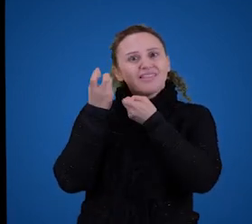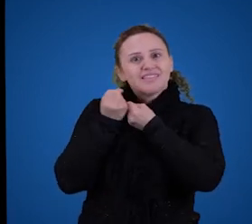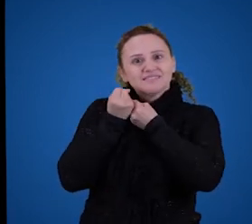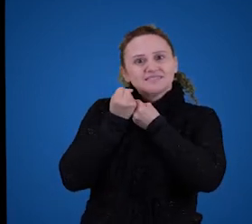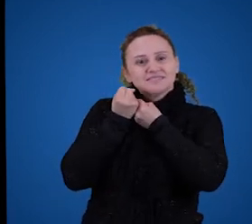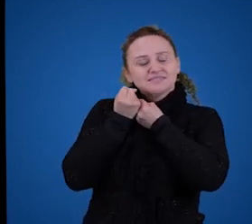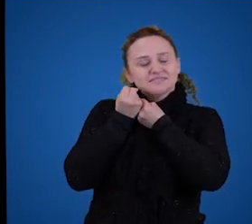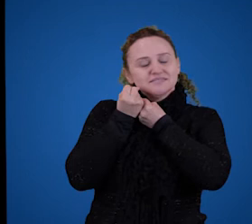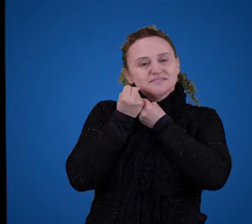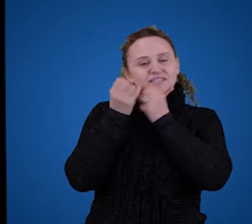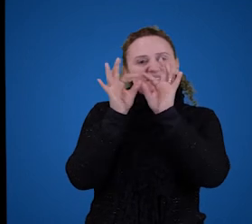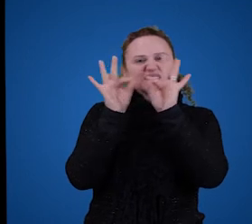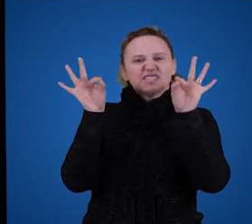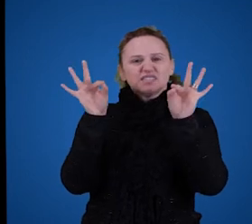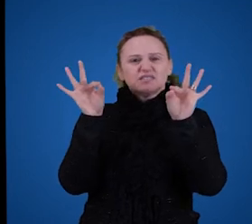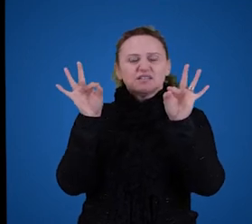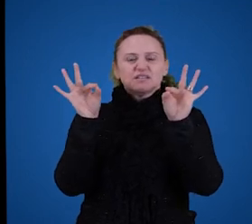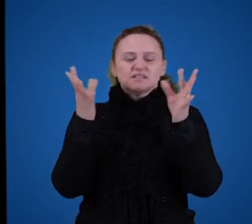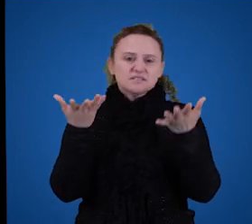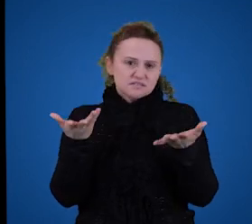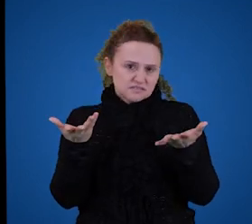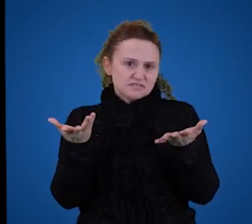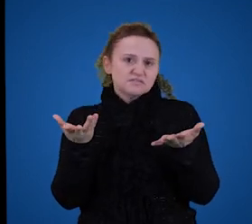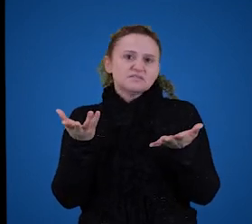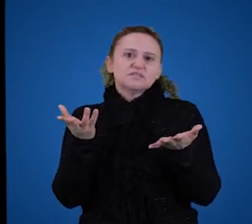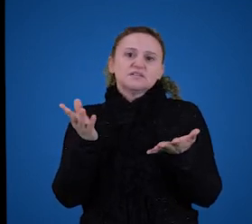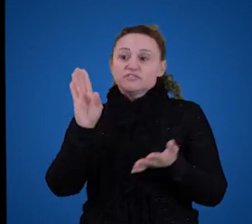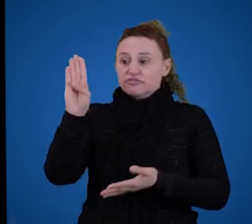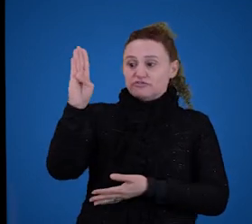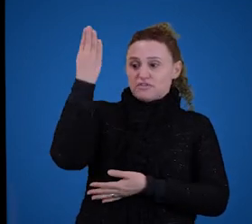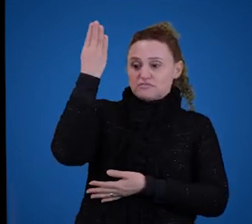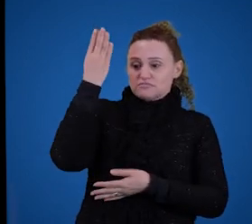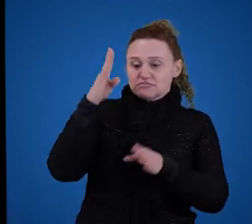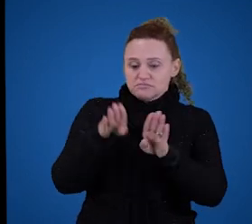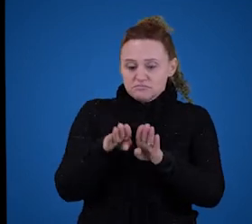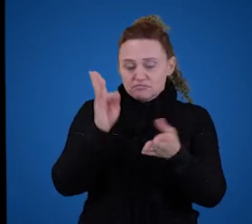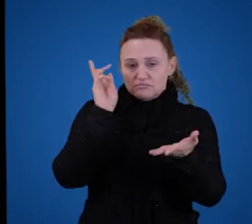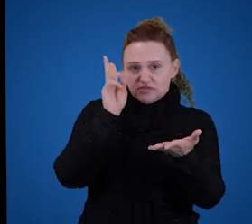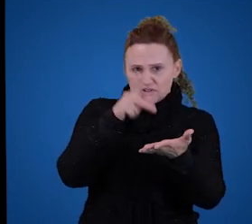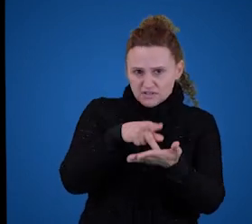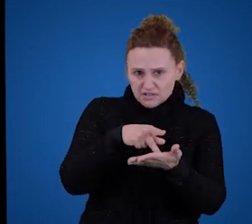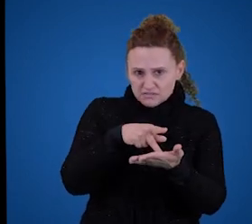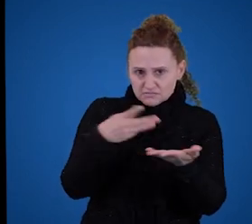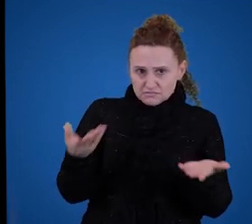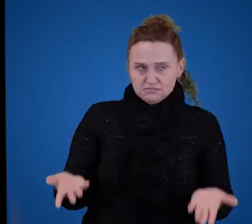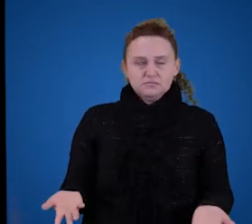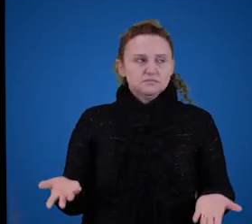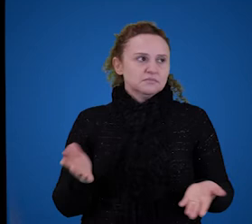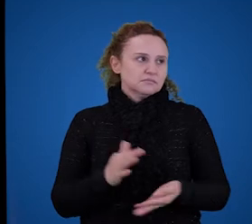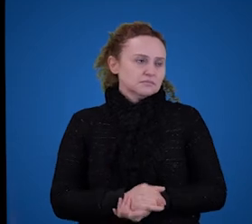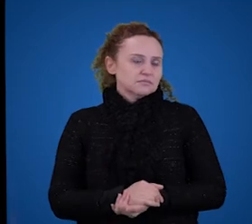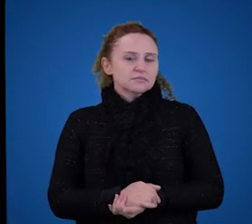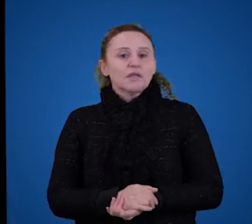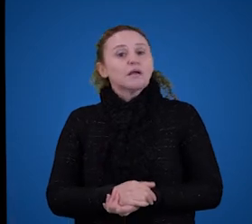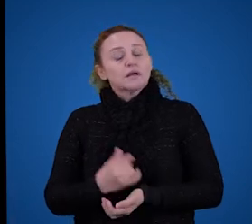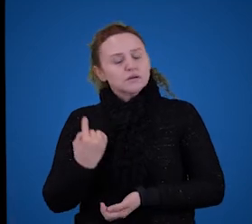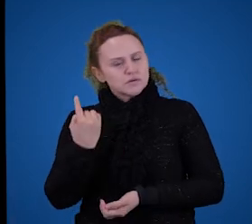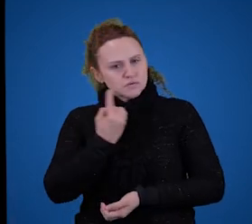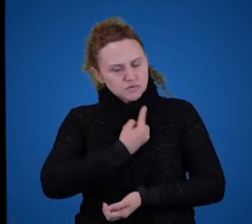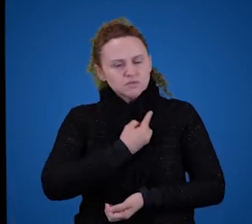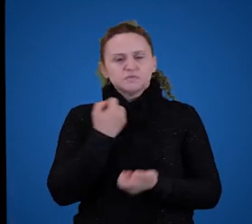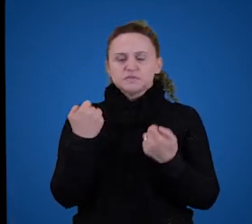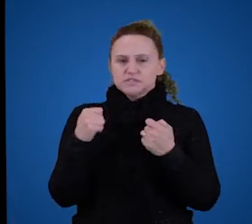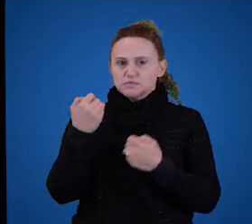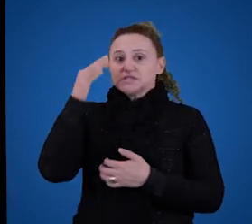Então, não é verdade que nós compreendemos frases novas só porque elas são verdadeiras? Então, nós precisamos de uma